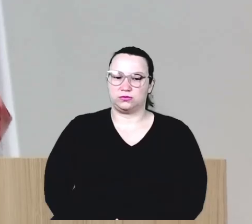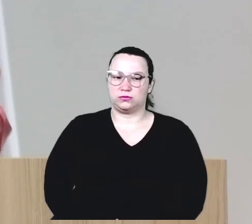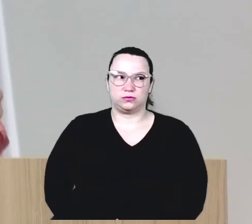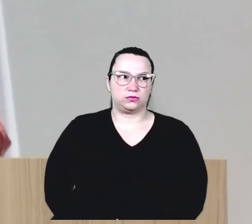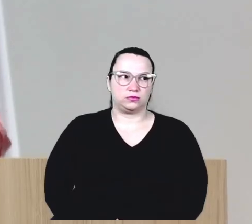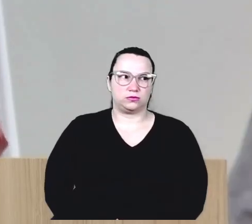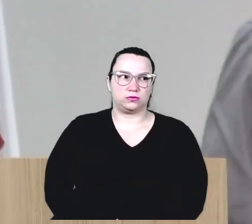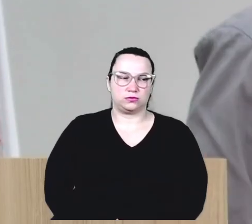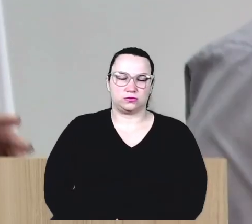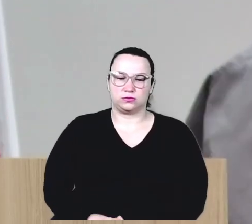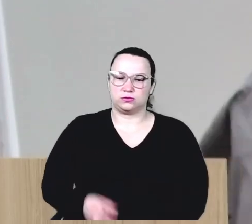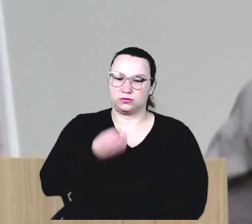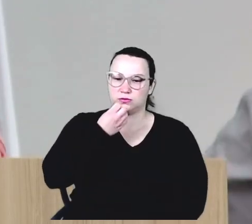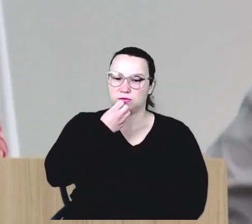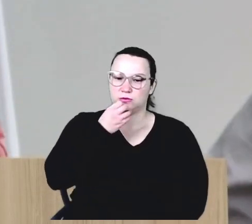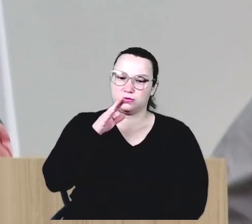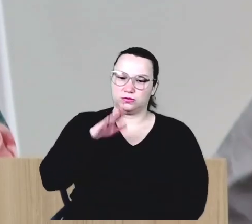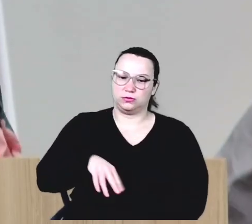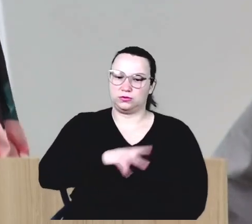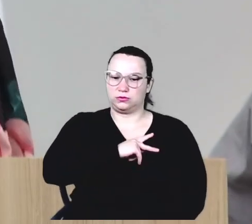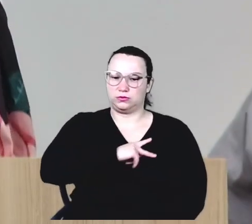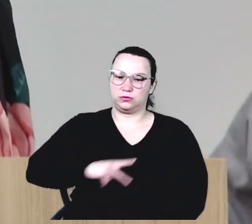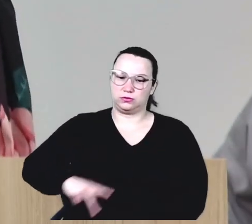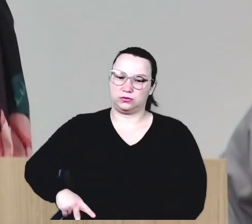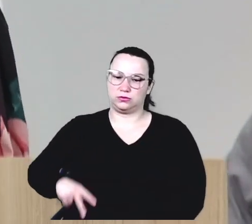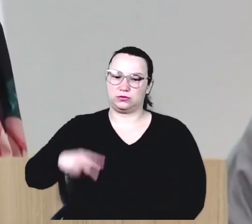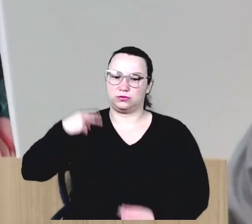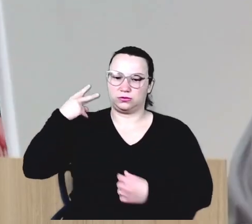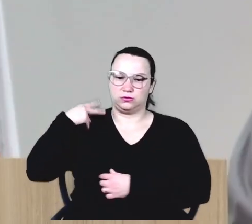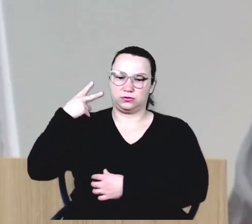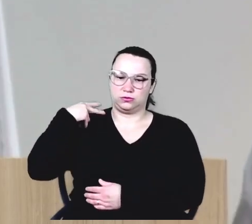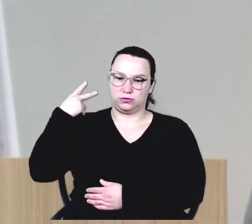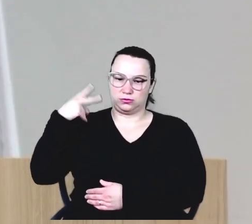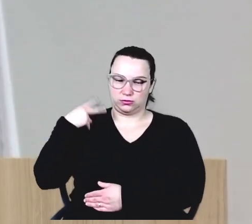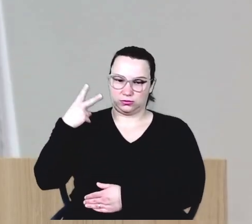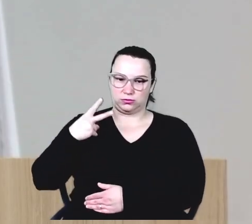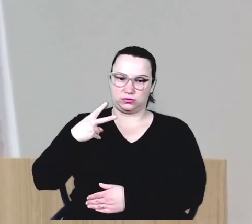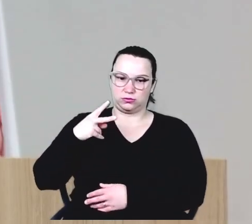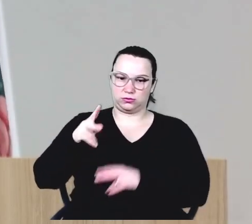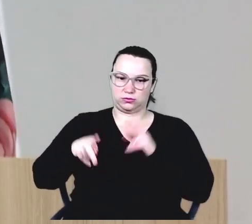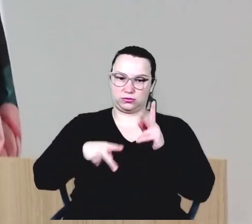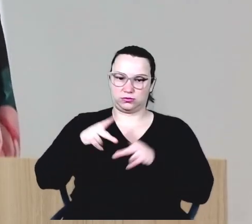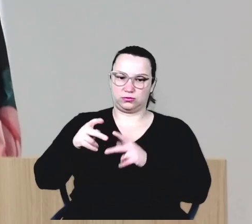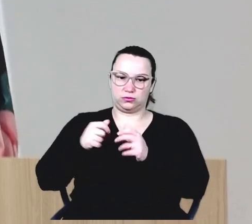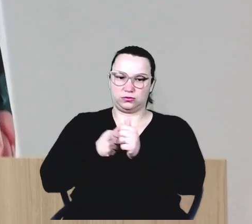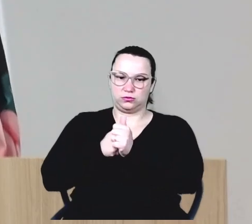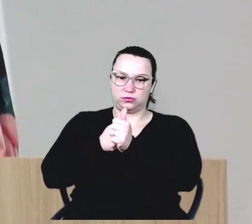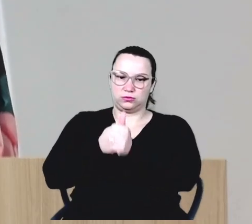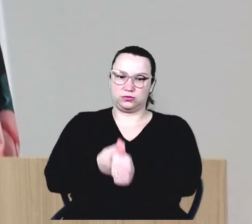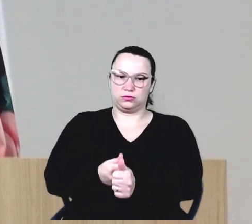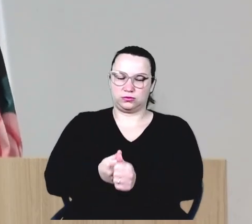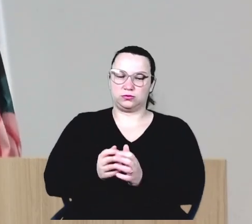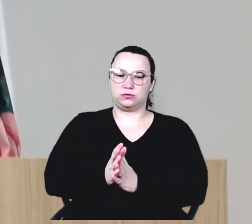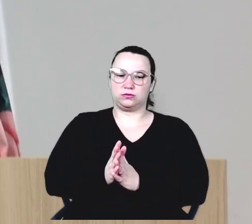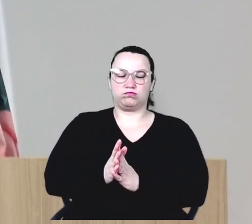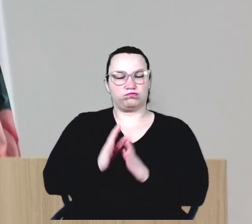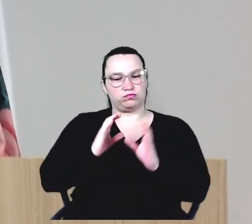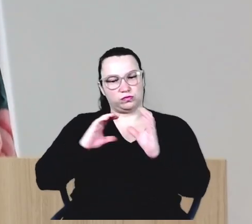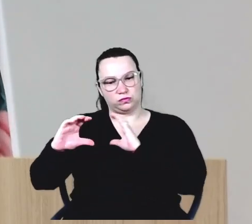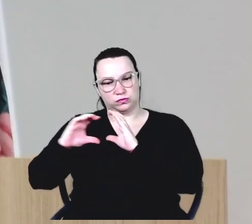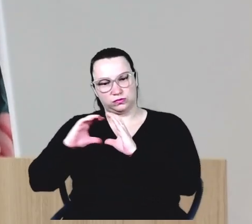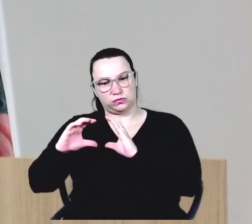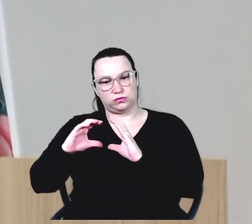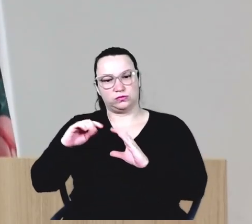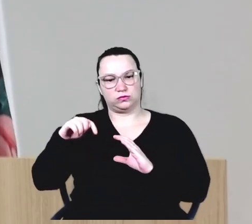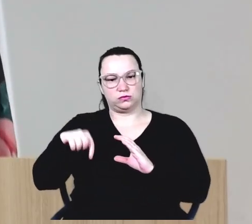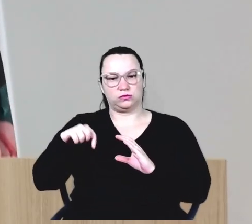Boa tarde, presidente, vereadores, público que nos acompanha por algum meio de comunicação, aqui presente, a